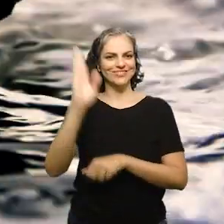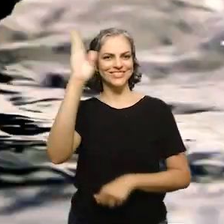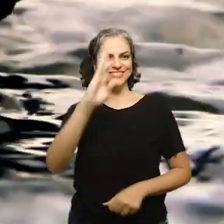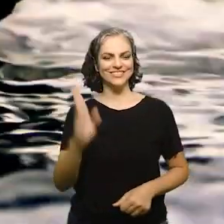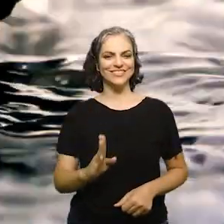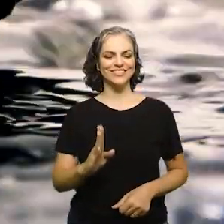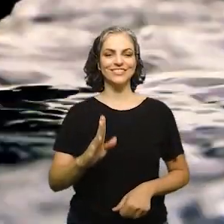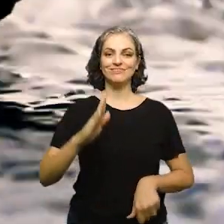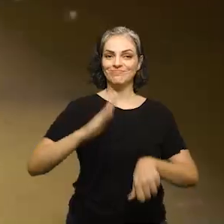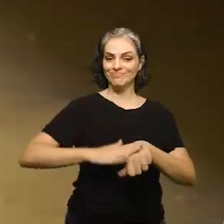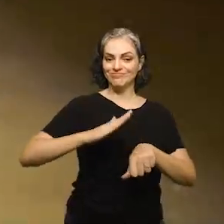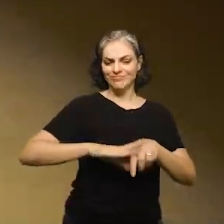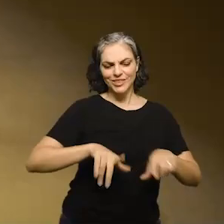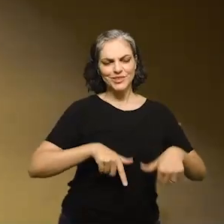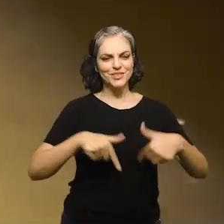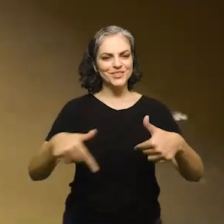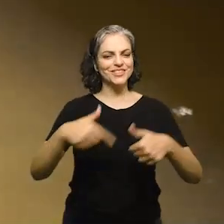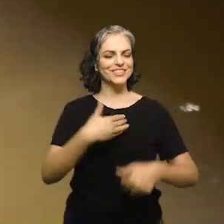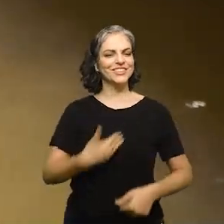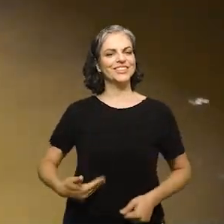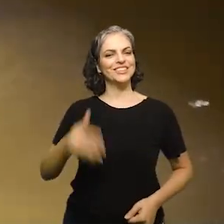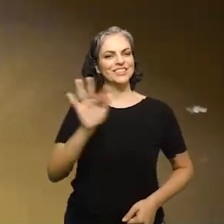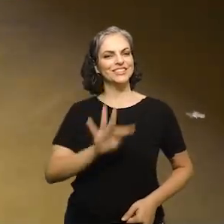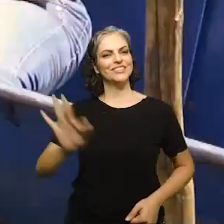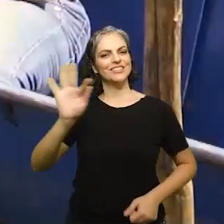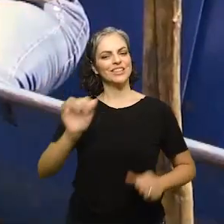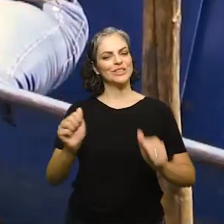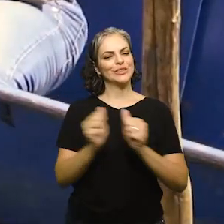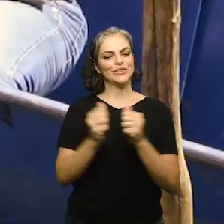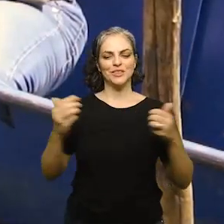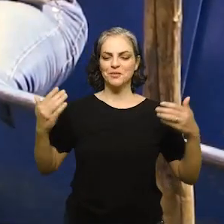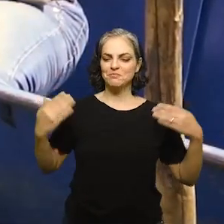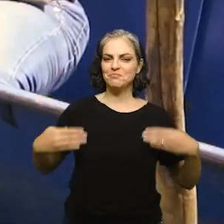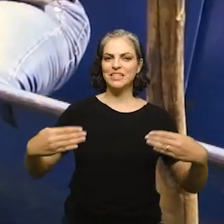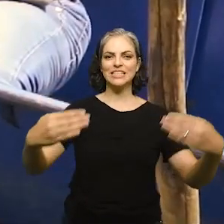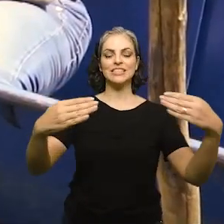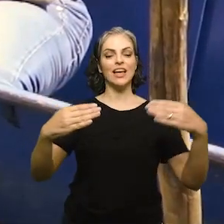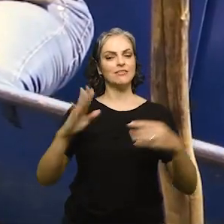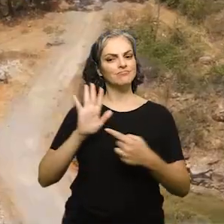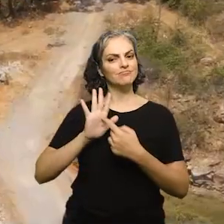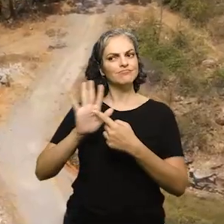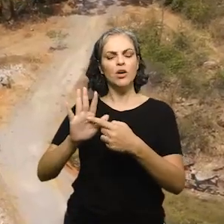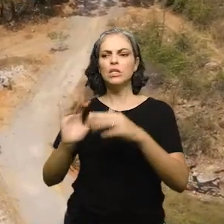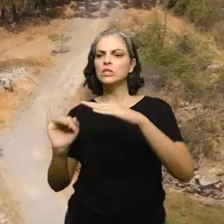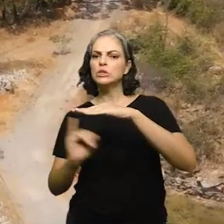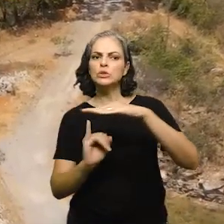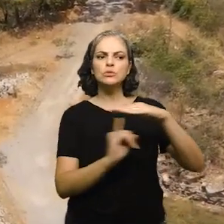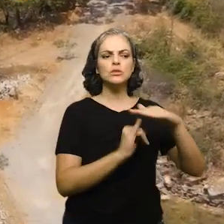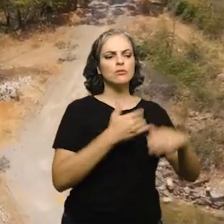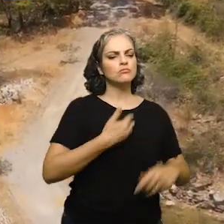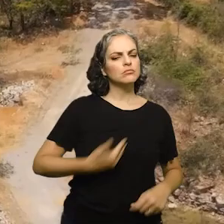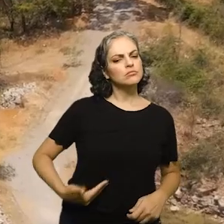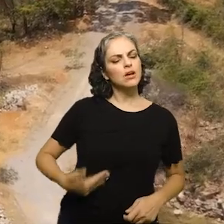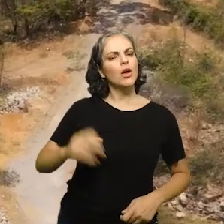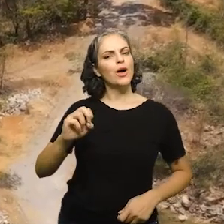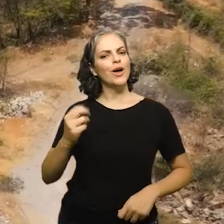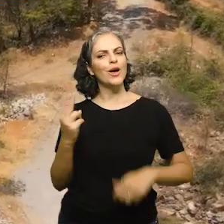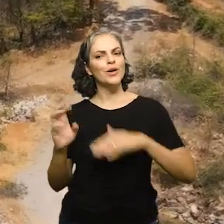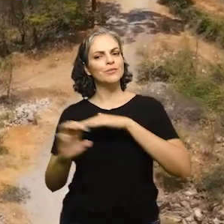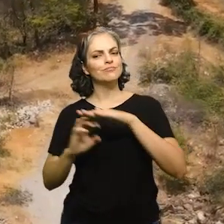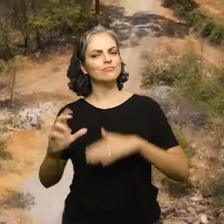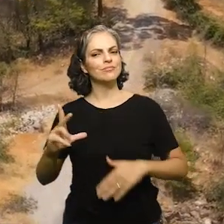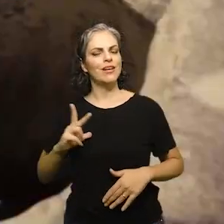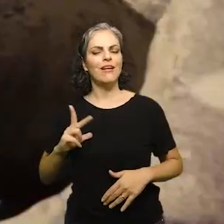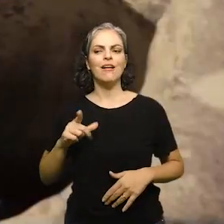águas. A iniciativa, executada pelo governo federal em um trabalho interministerial, reconhece instituições